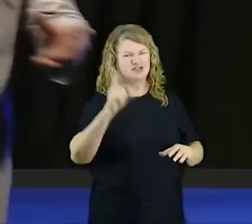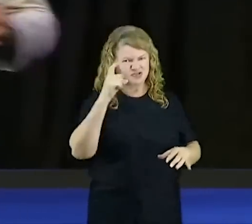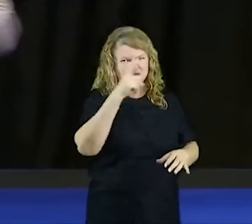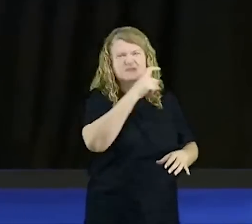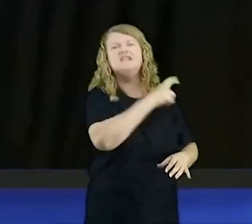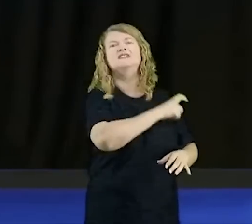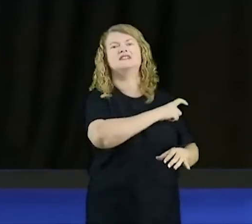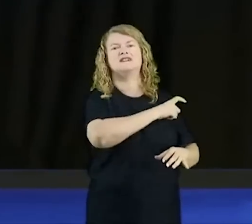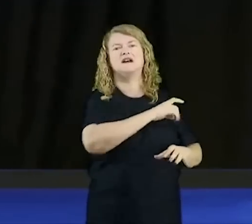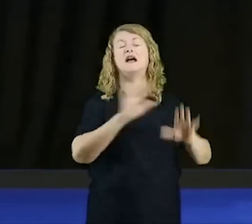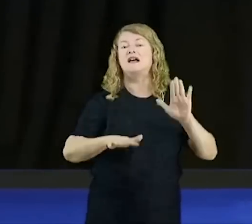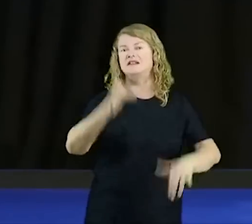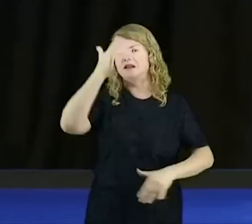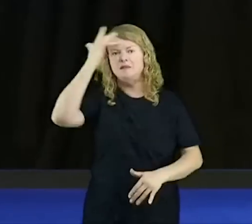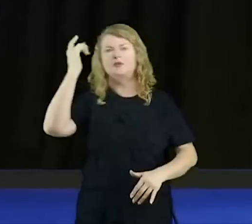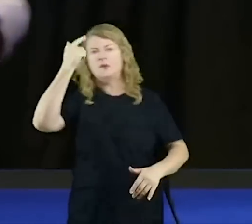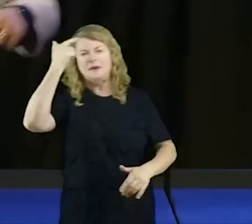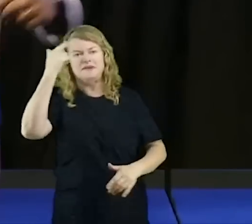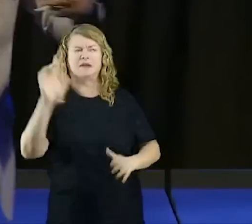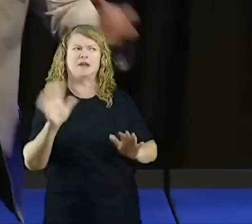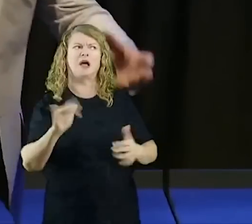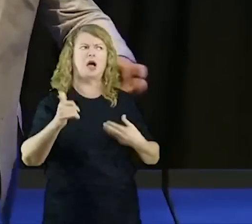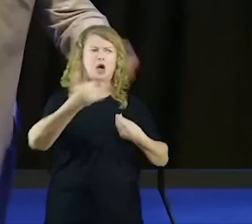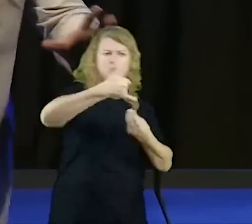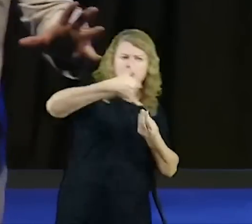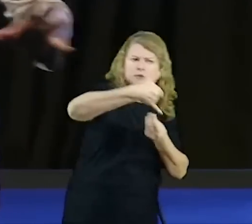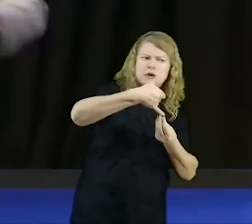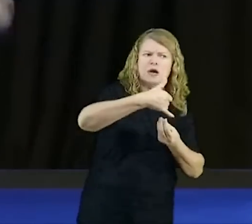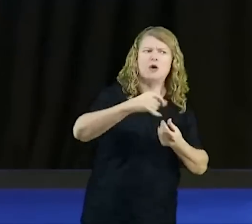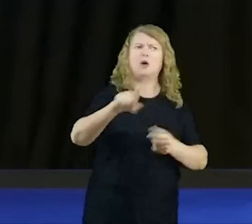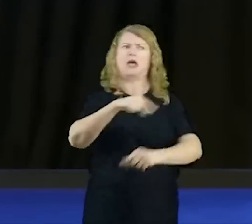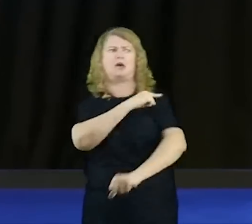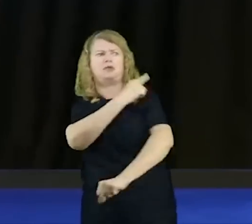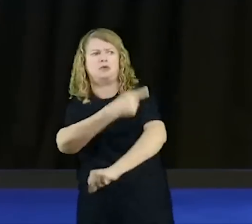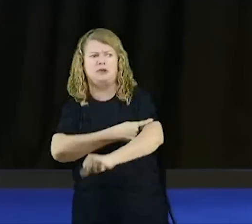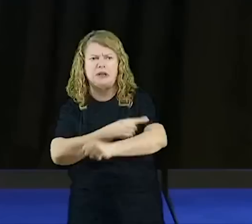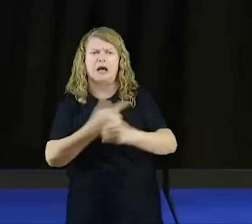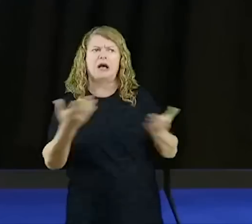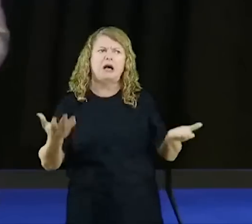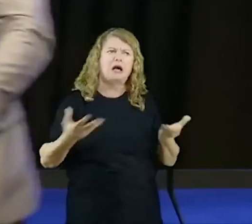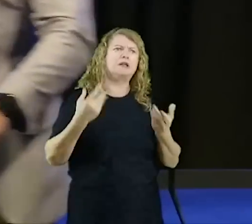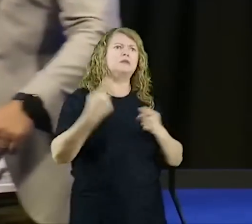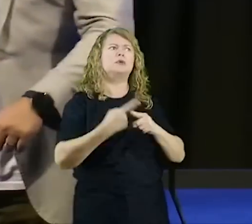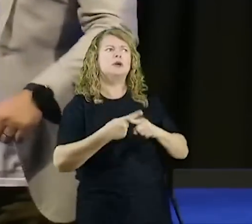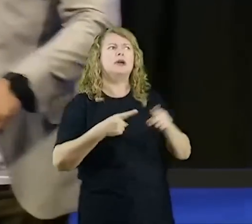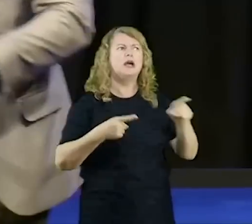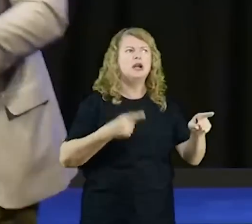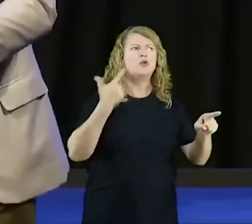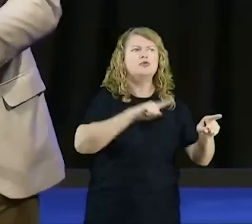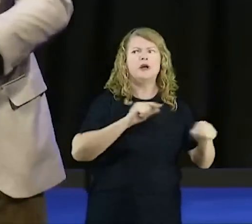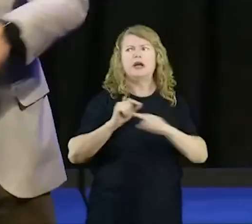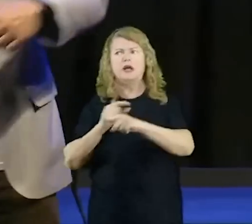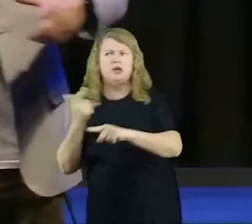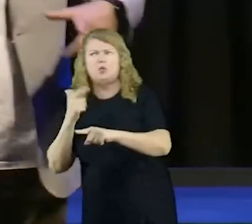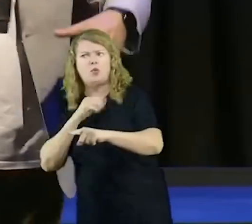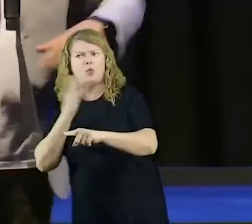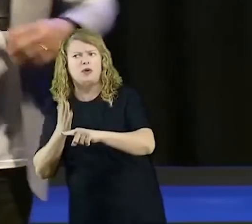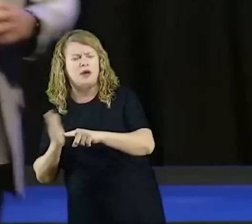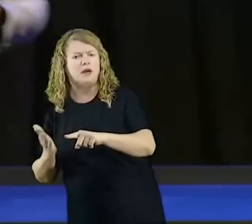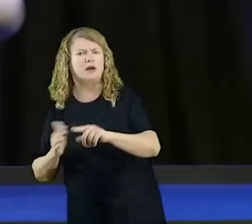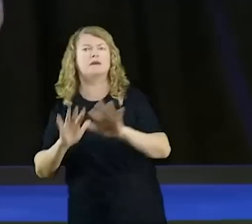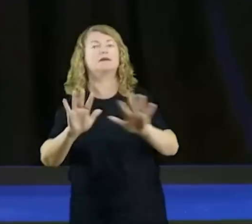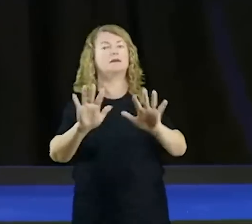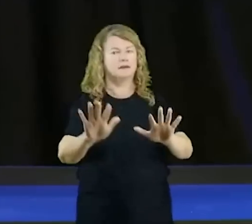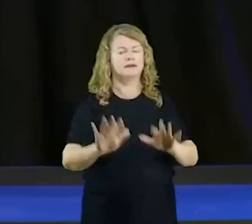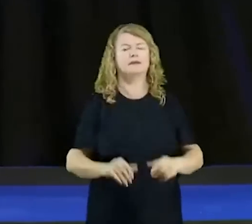é a unção, é a unção que quebra o julgo, é a autoridade, e eu vou mostrar para vocês, porque, conhecem pessoas, que já foram